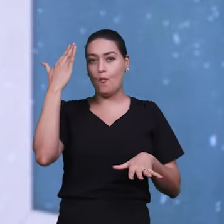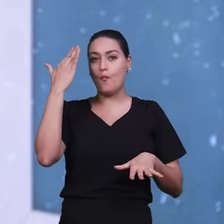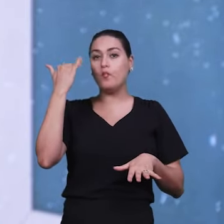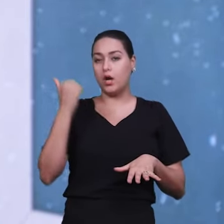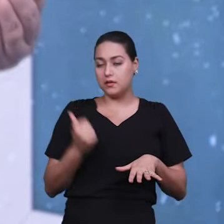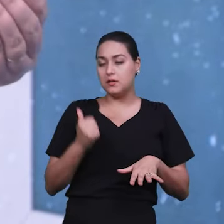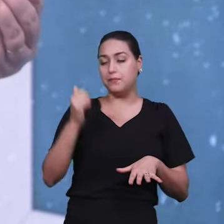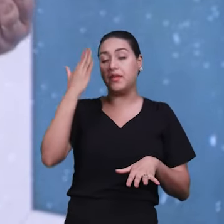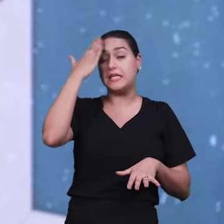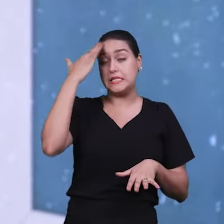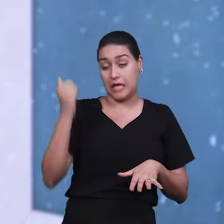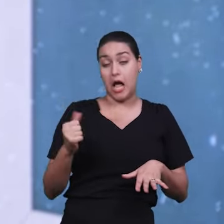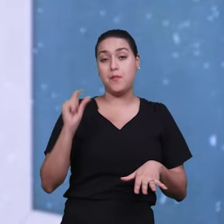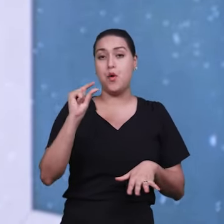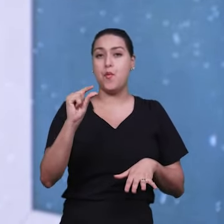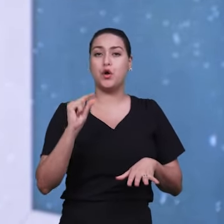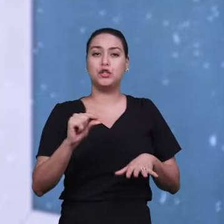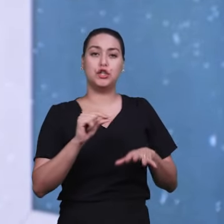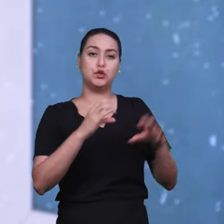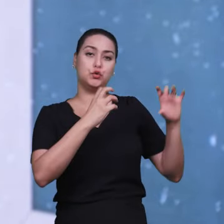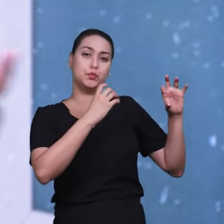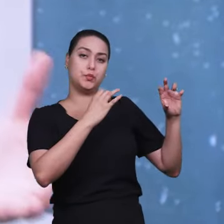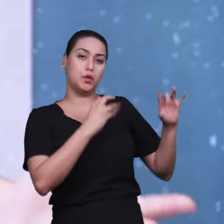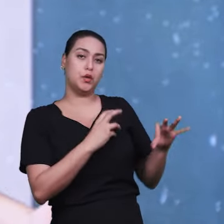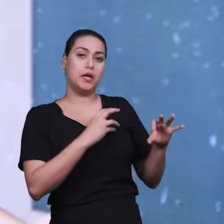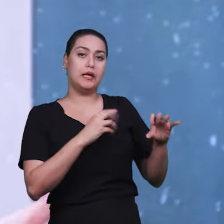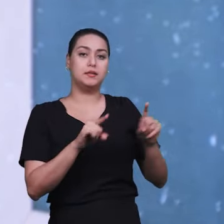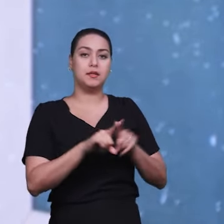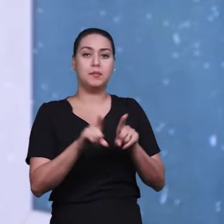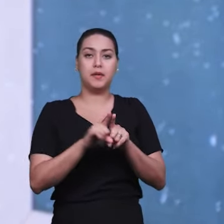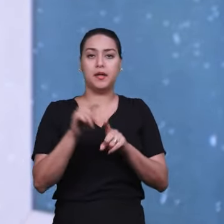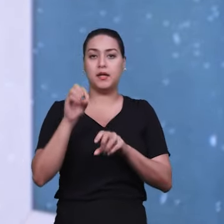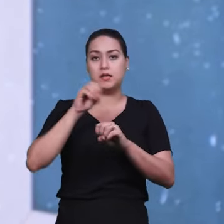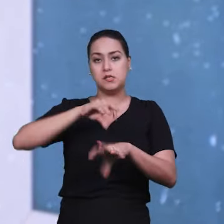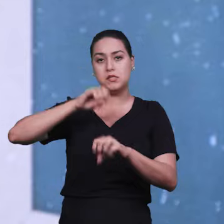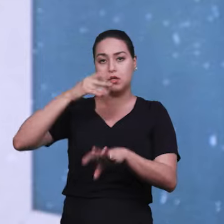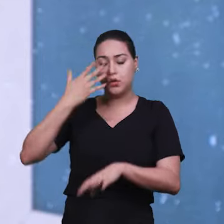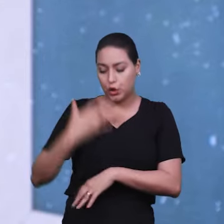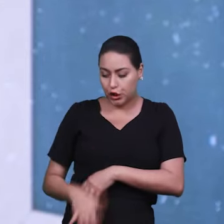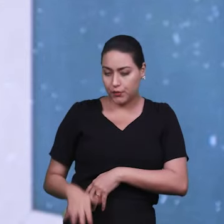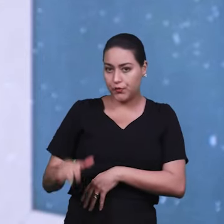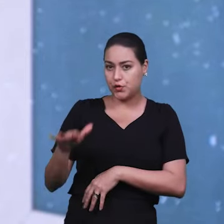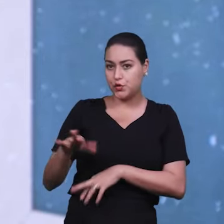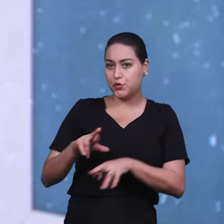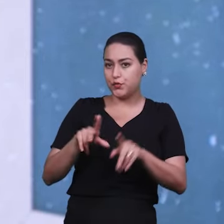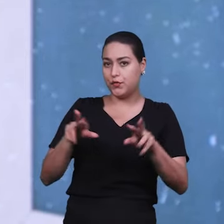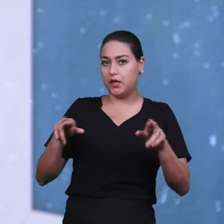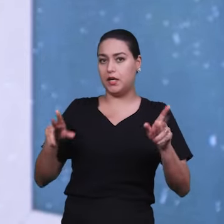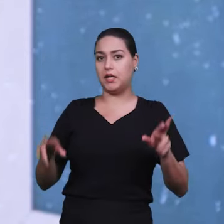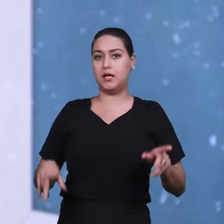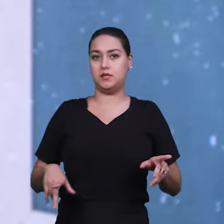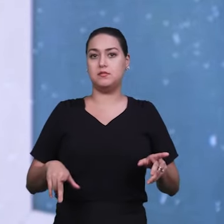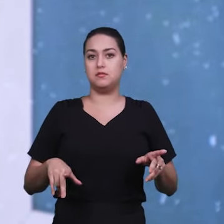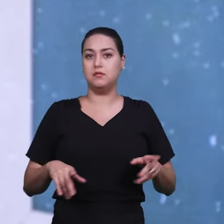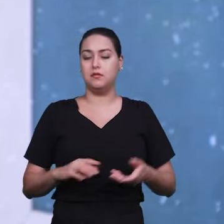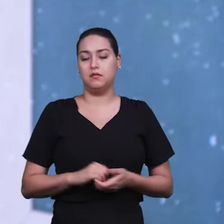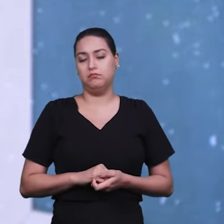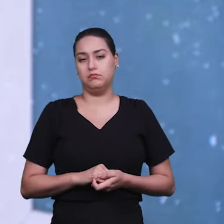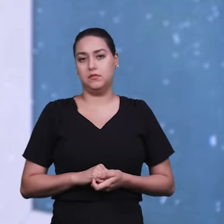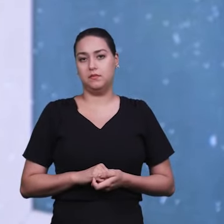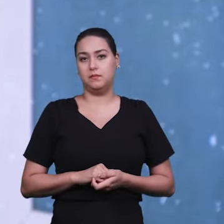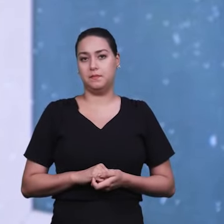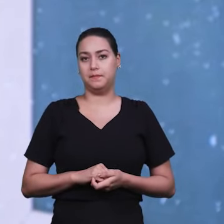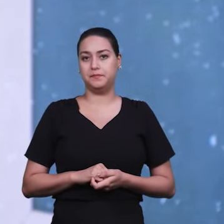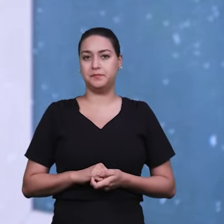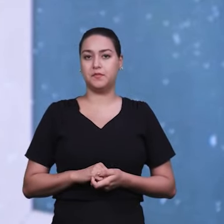atuar na música sanfantil, o preparo, a iniciação à criança de vários instrumentos, entendeu? São áreas bem diversas,